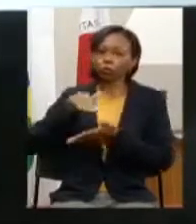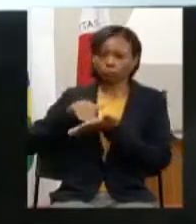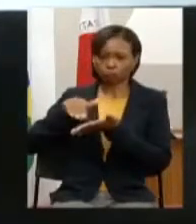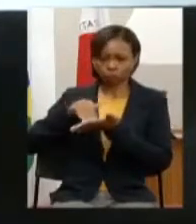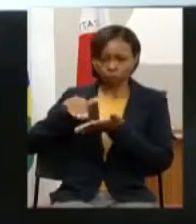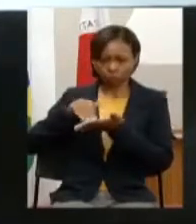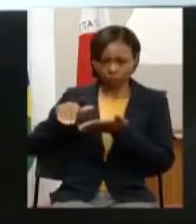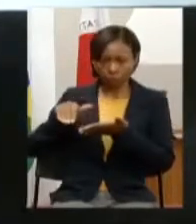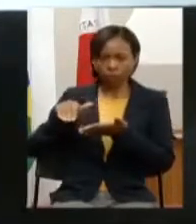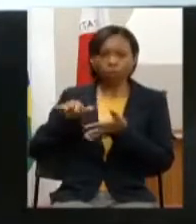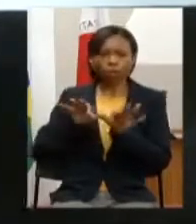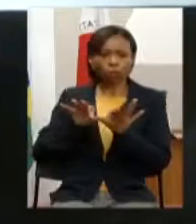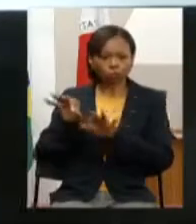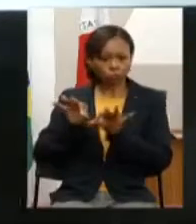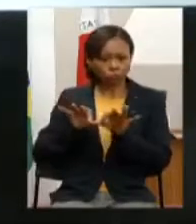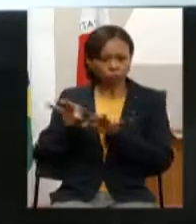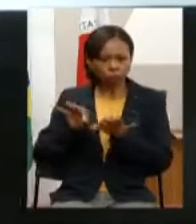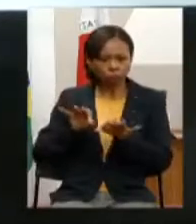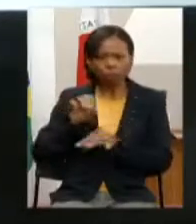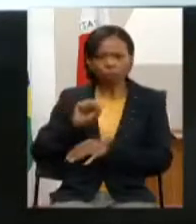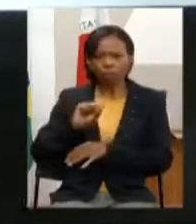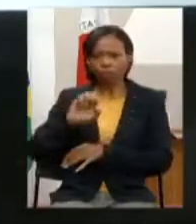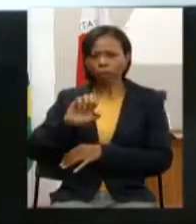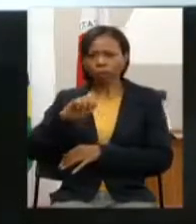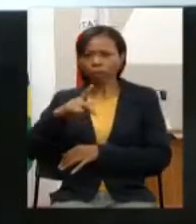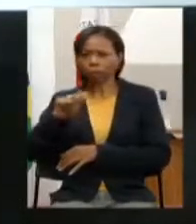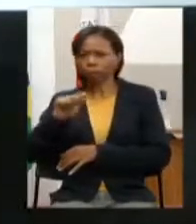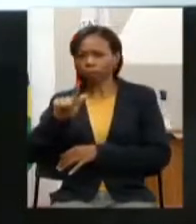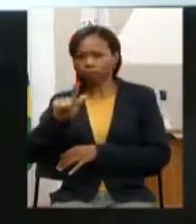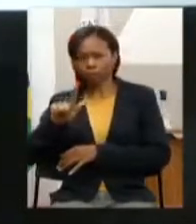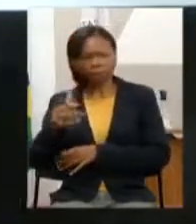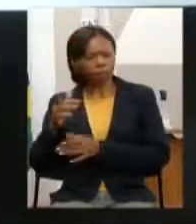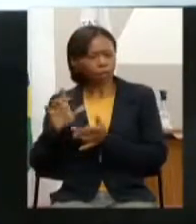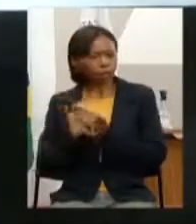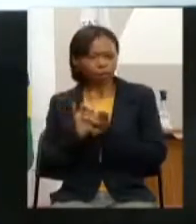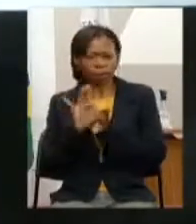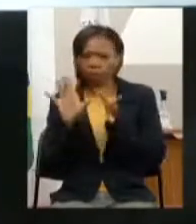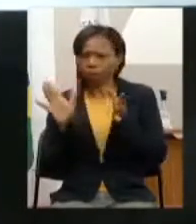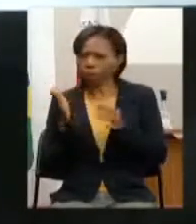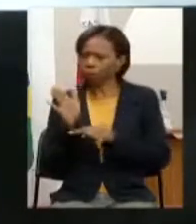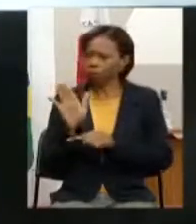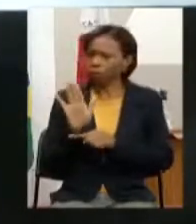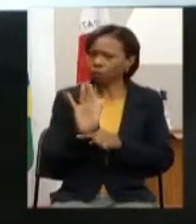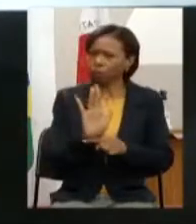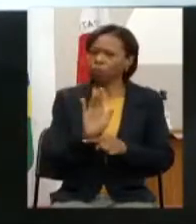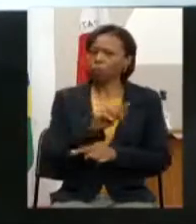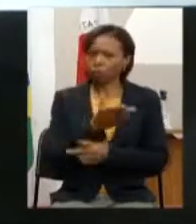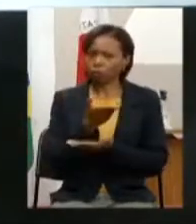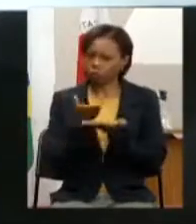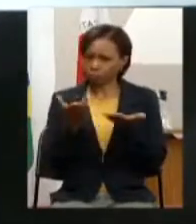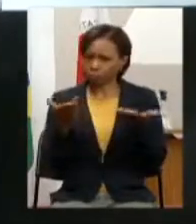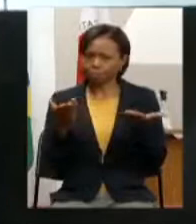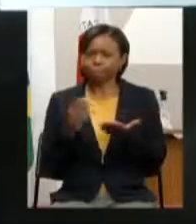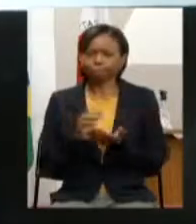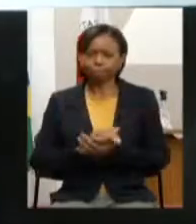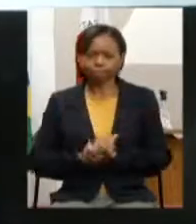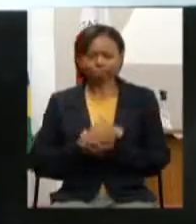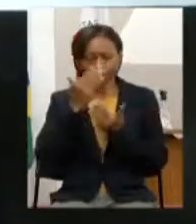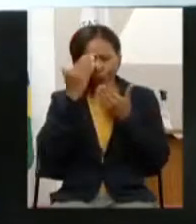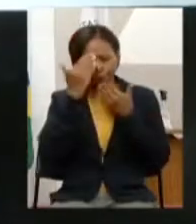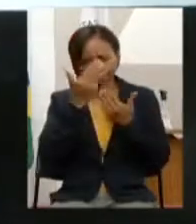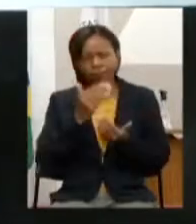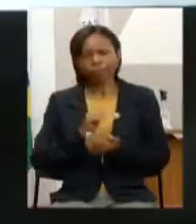o restante do governo ter à disposição dos senhores para conversas futuras também obrigado